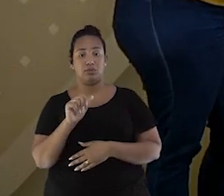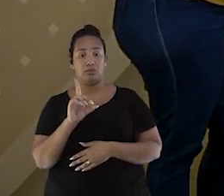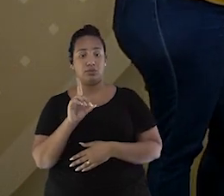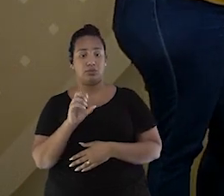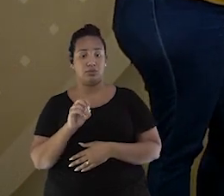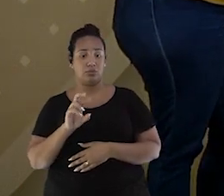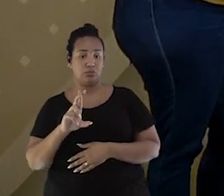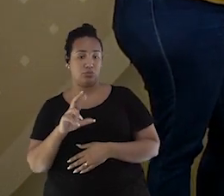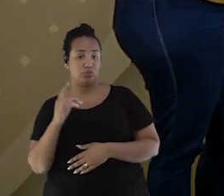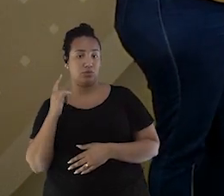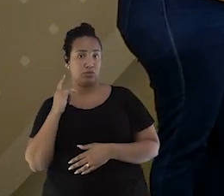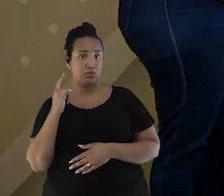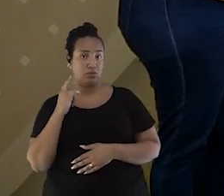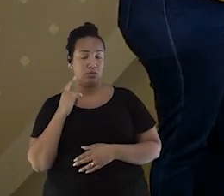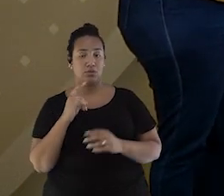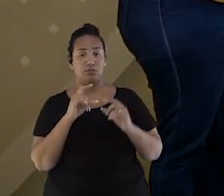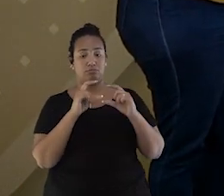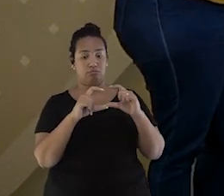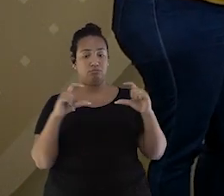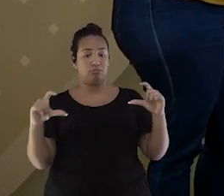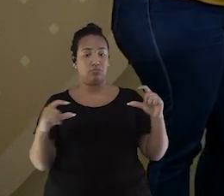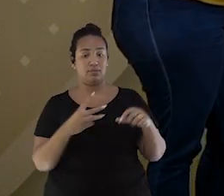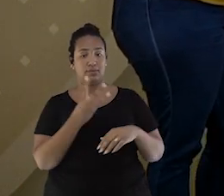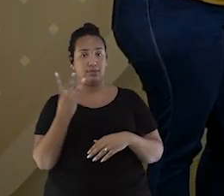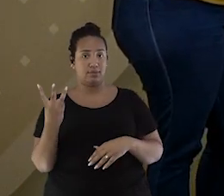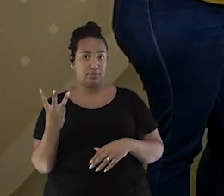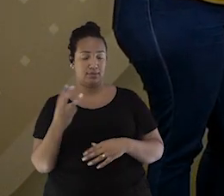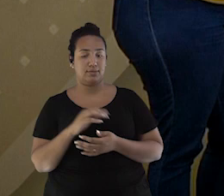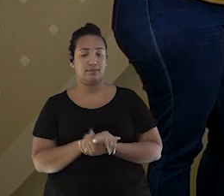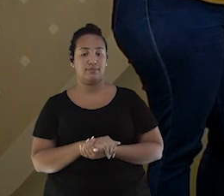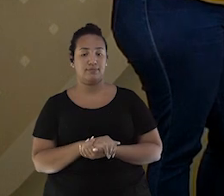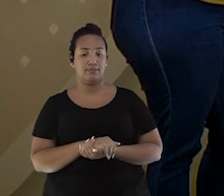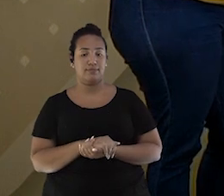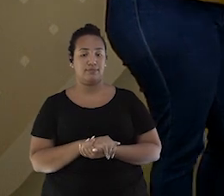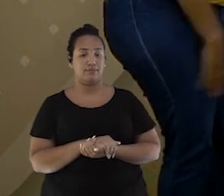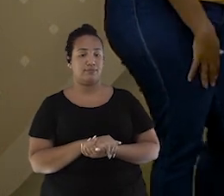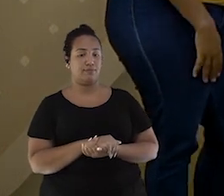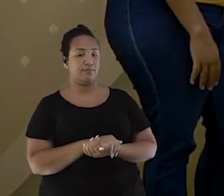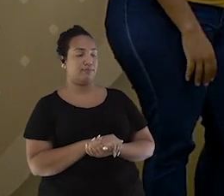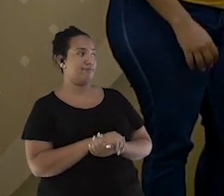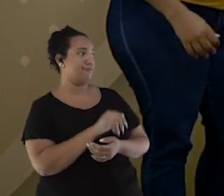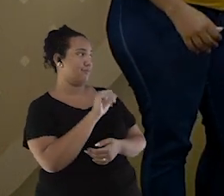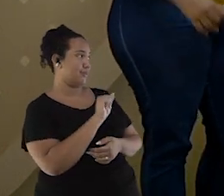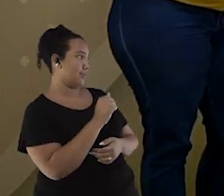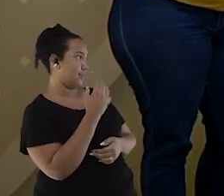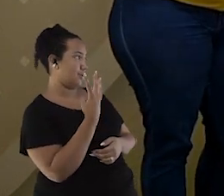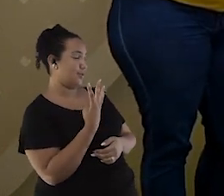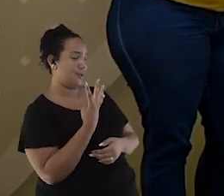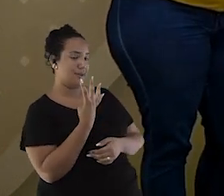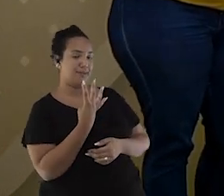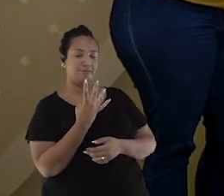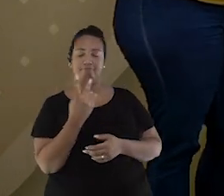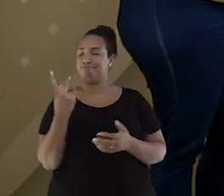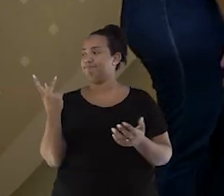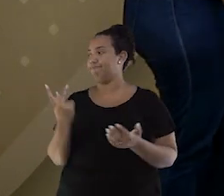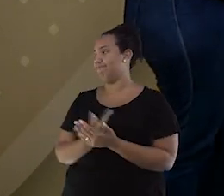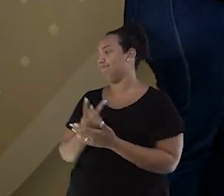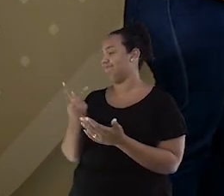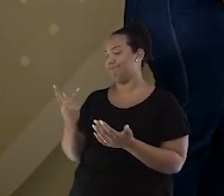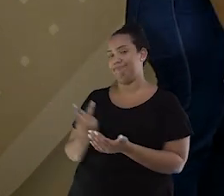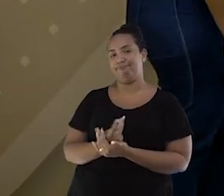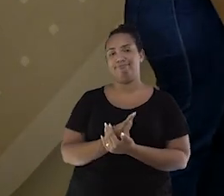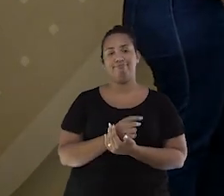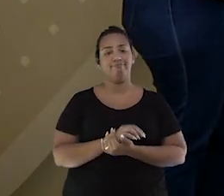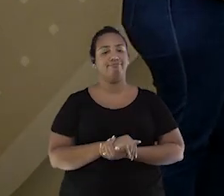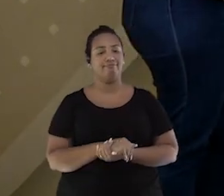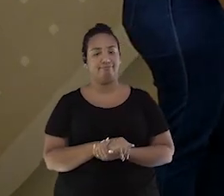Então, A4. A4. A4. Bomba. Foi para o mar.